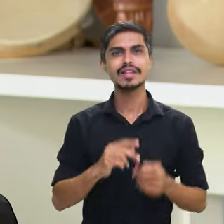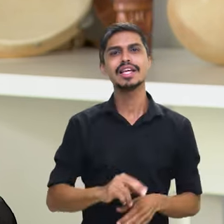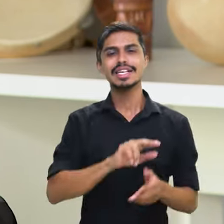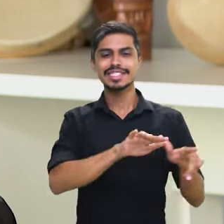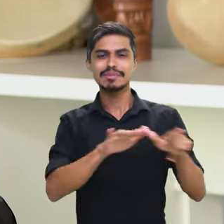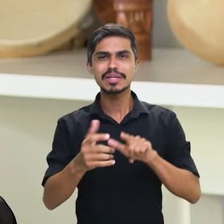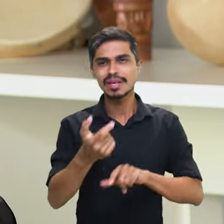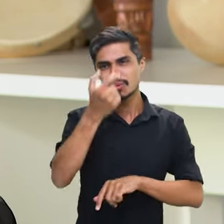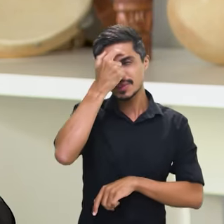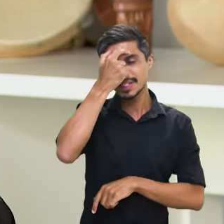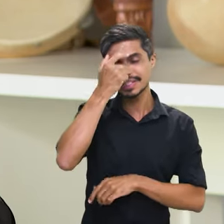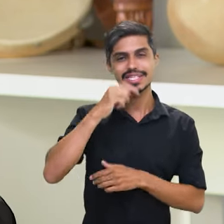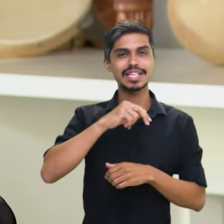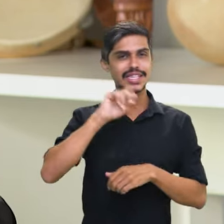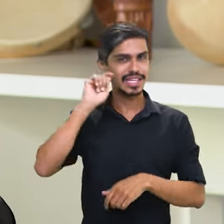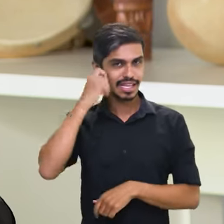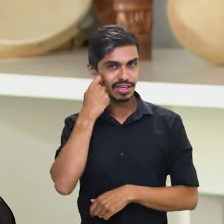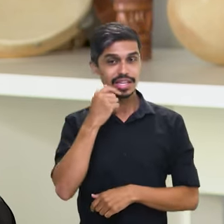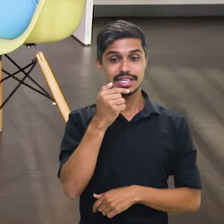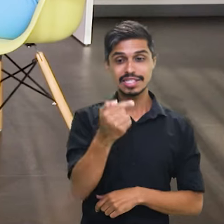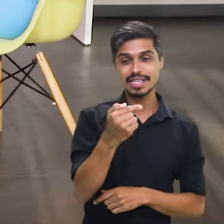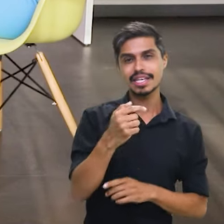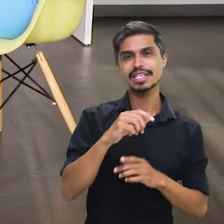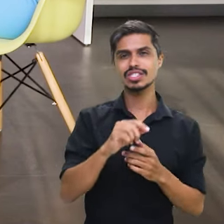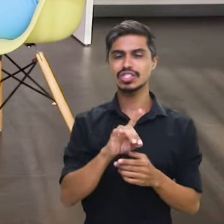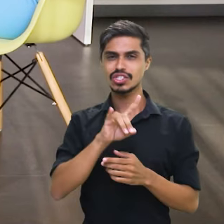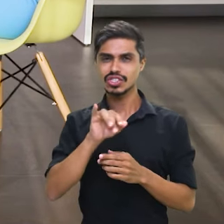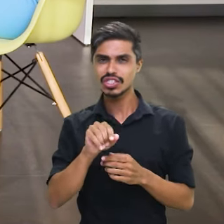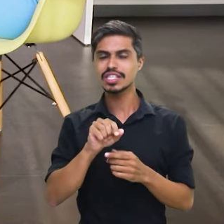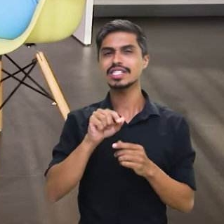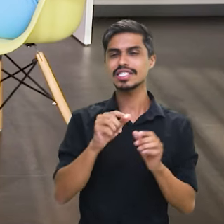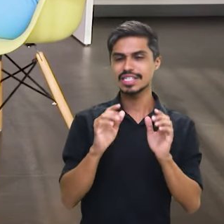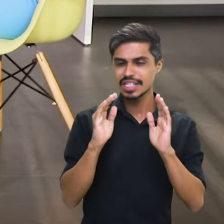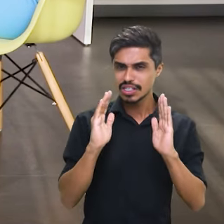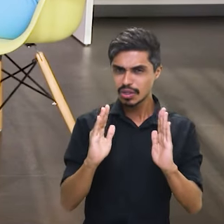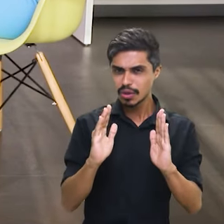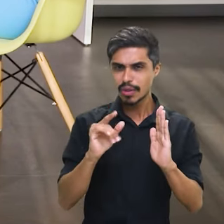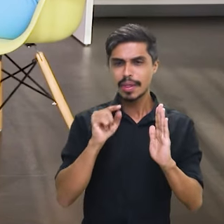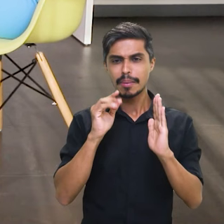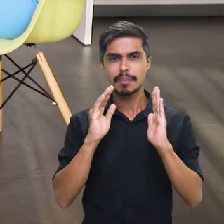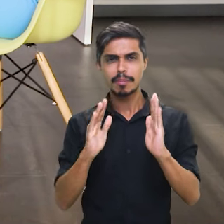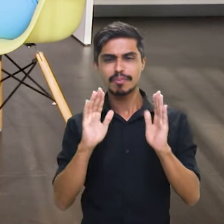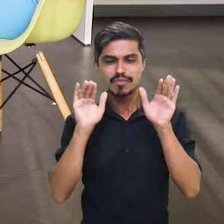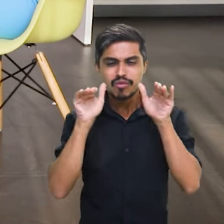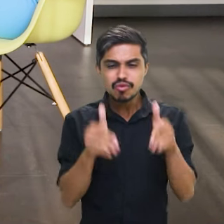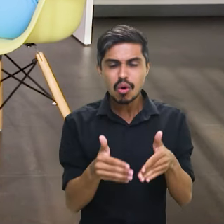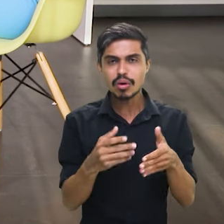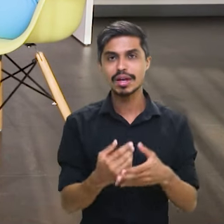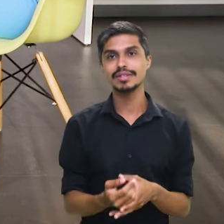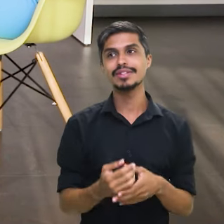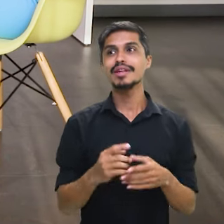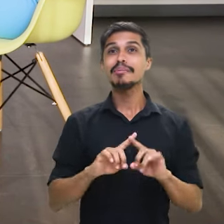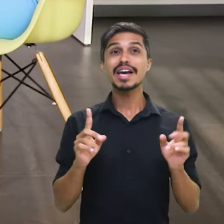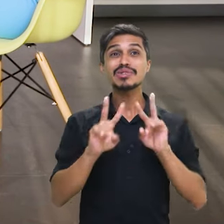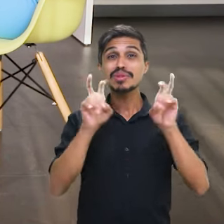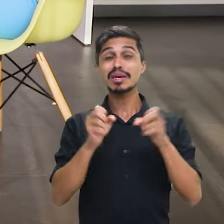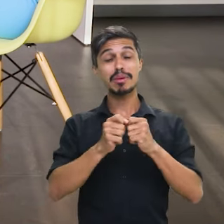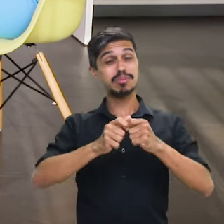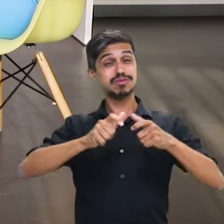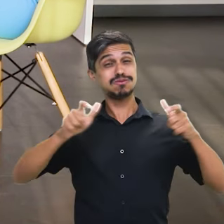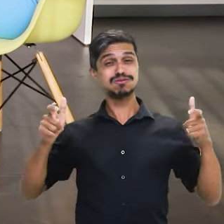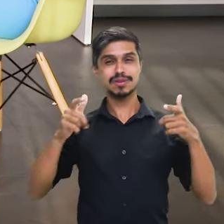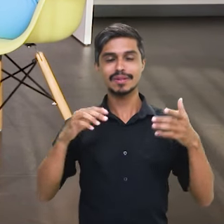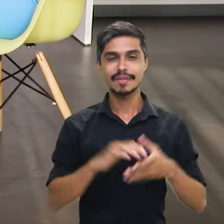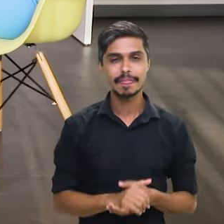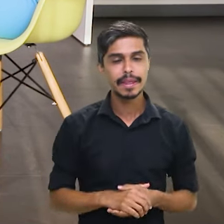Semana da Consciência Negra. Então, seriam os sete dias depois, o mês da Consciência Negra. Era muito assunto para pouco dia. E também,